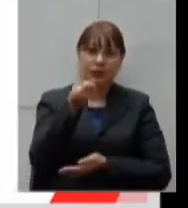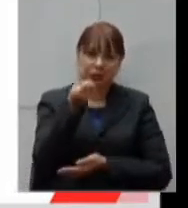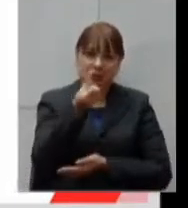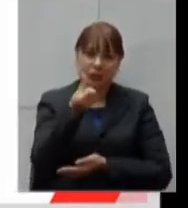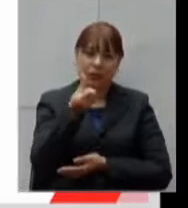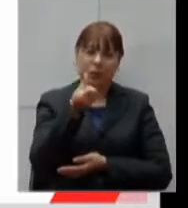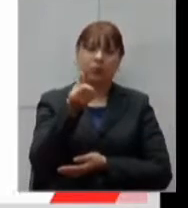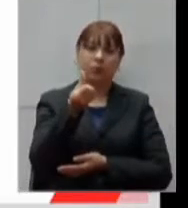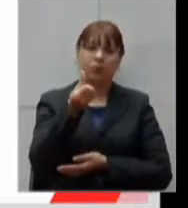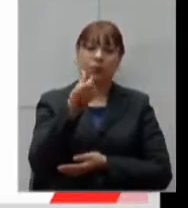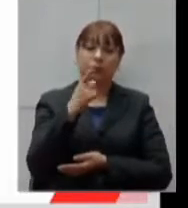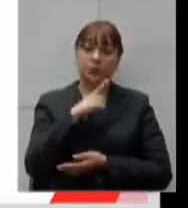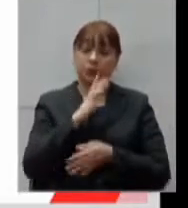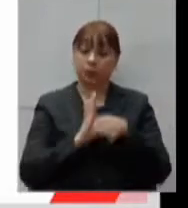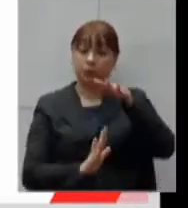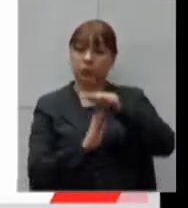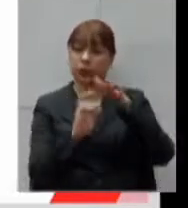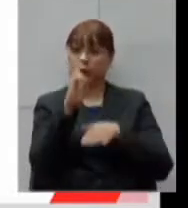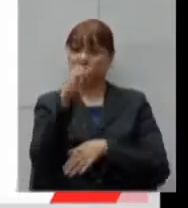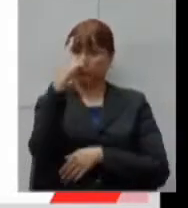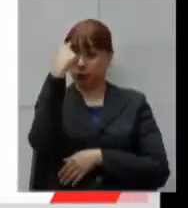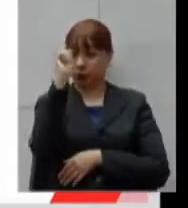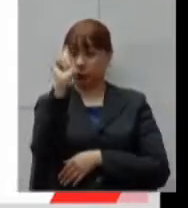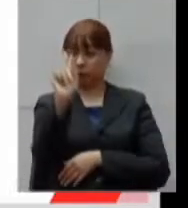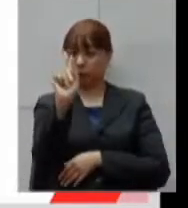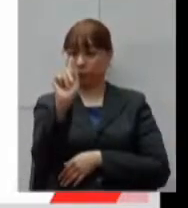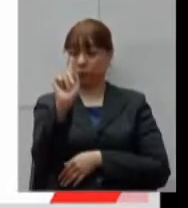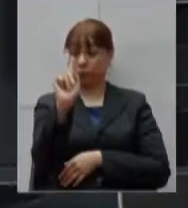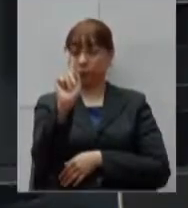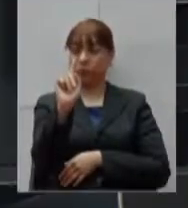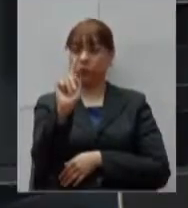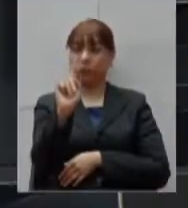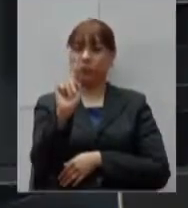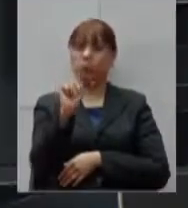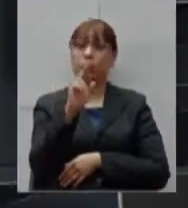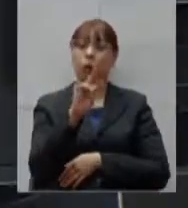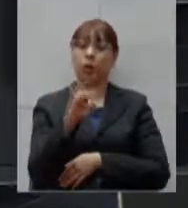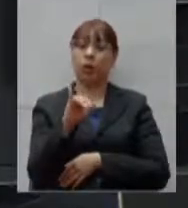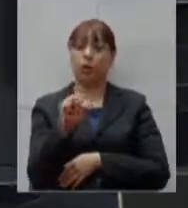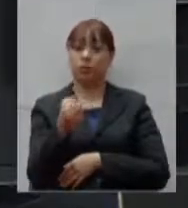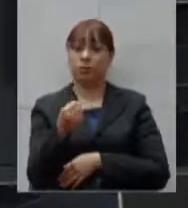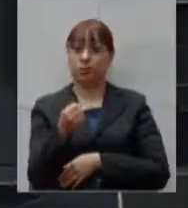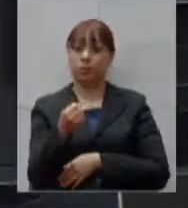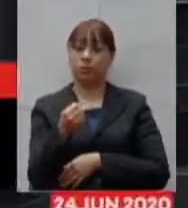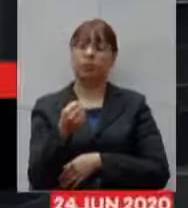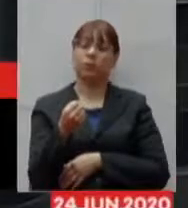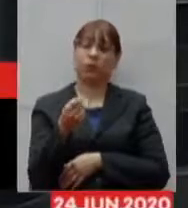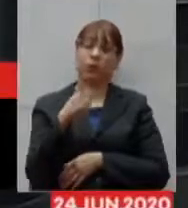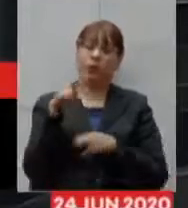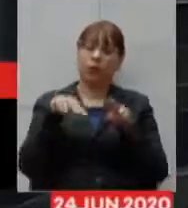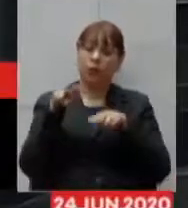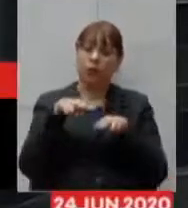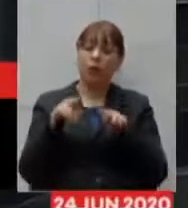temos um prazo de cinco dias úteis para o encaminhamento das propostas, quando então nós iremos